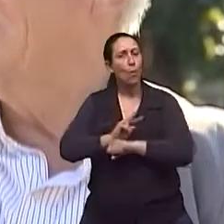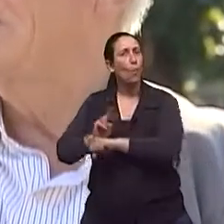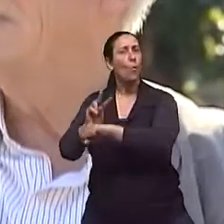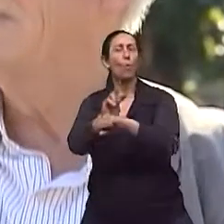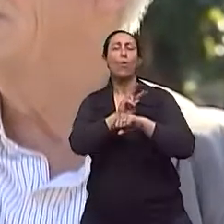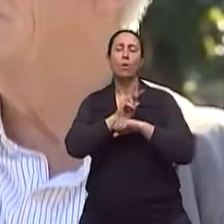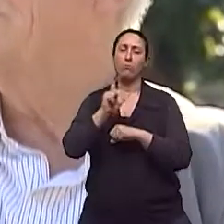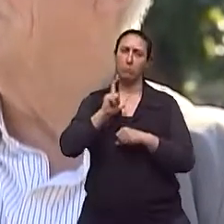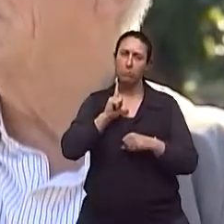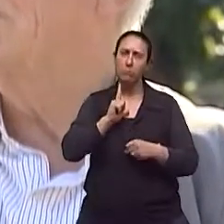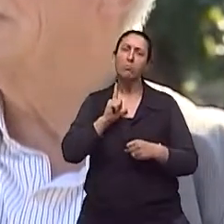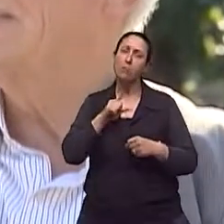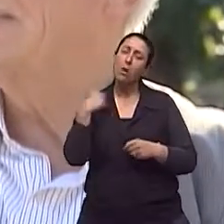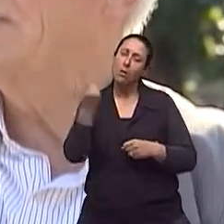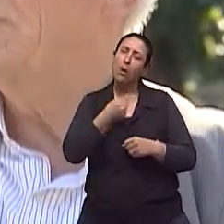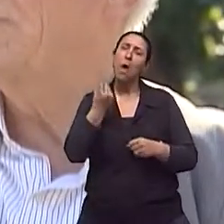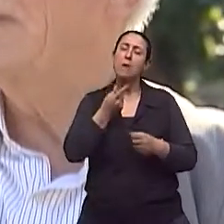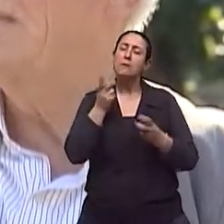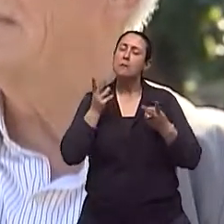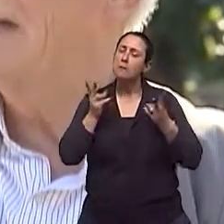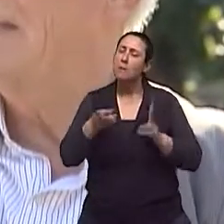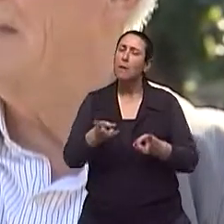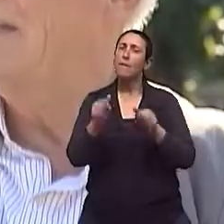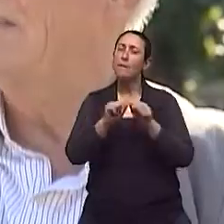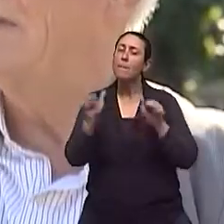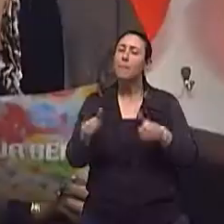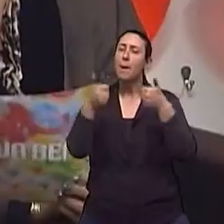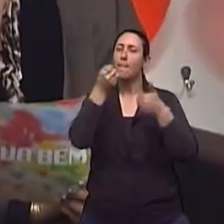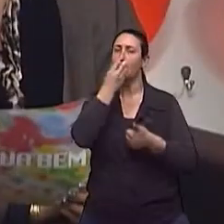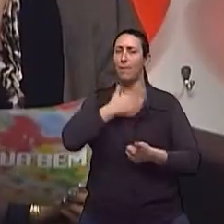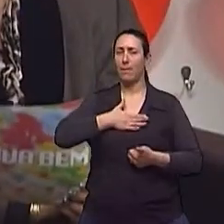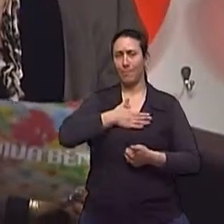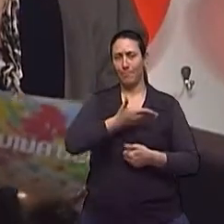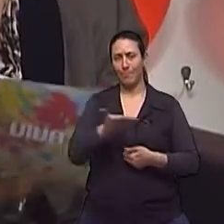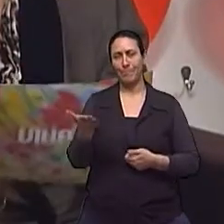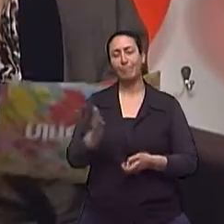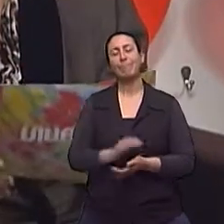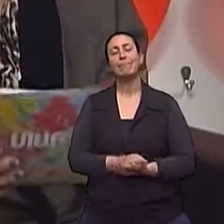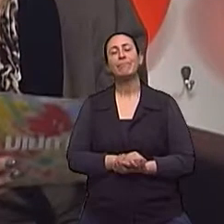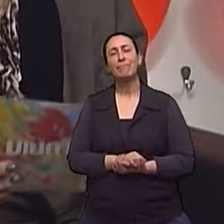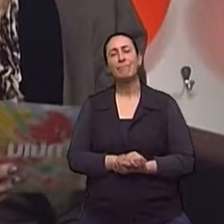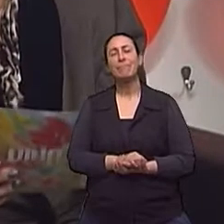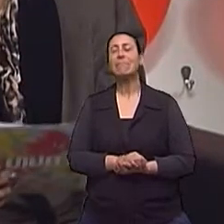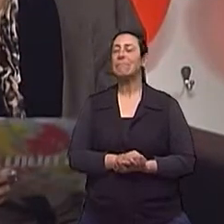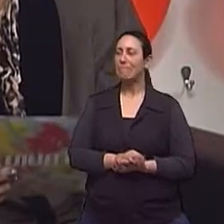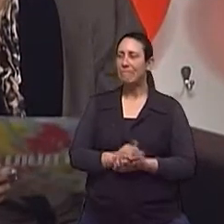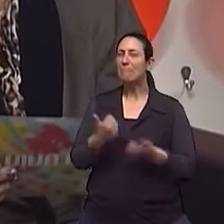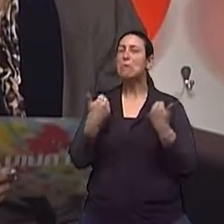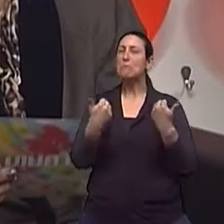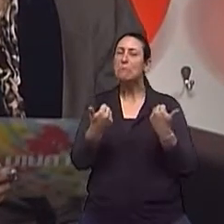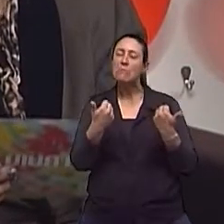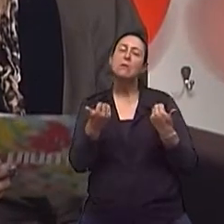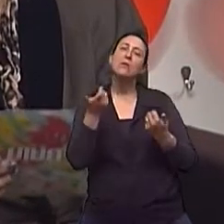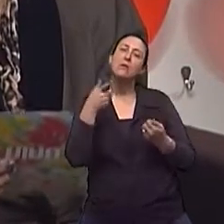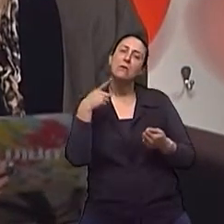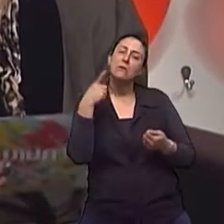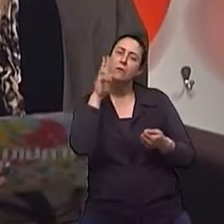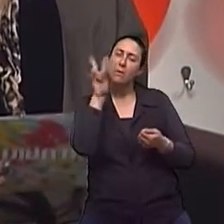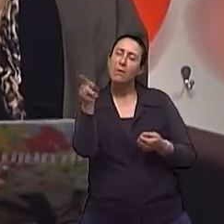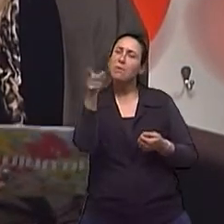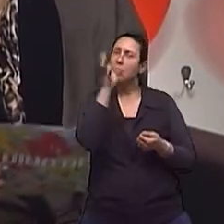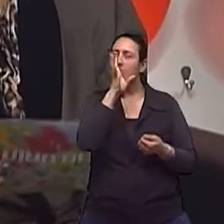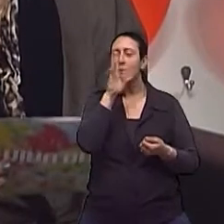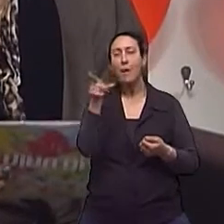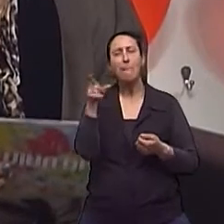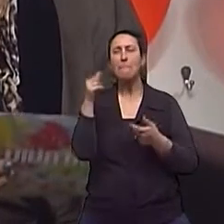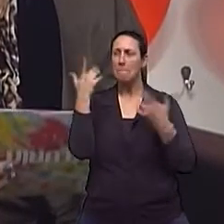São coisas que a gente procura fazer sempre para o bem-estar deles, né? Pois é, a gente viu nesta matéria aí, aliás,